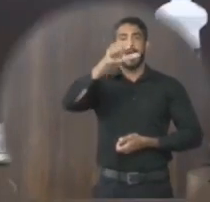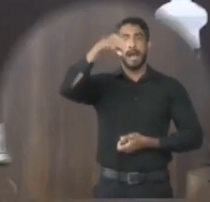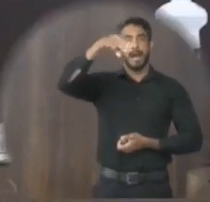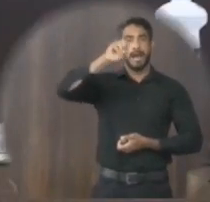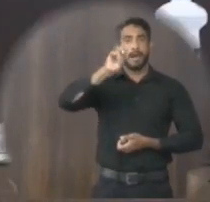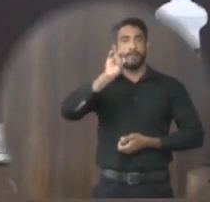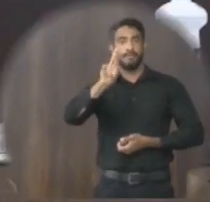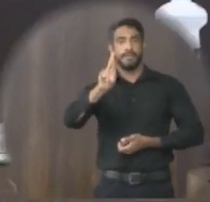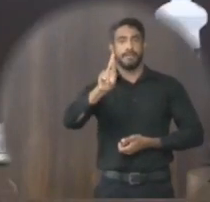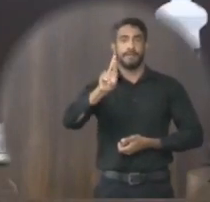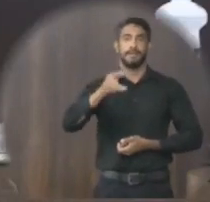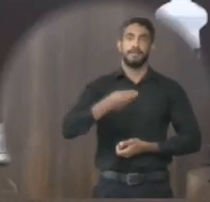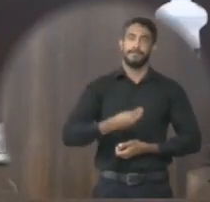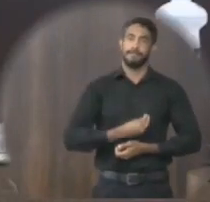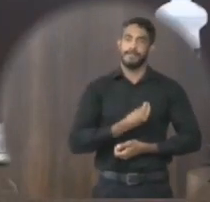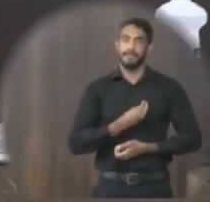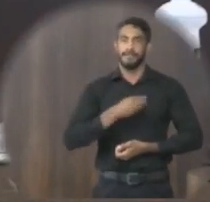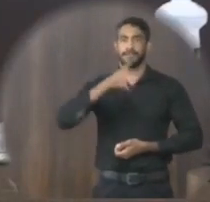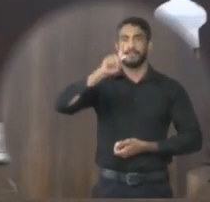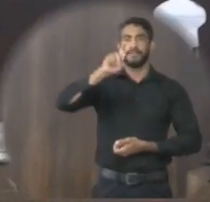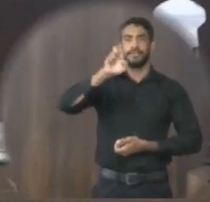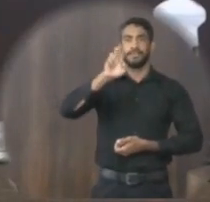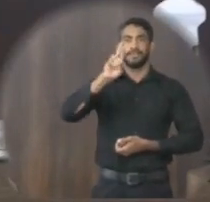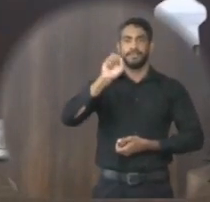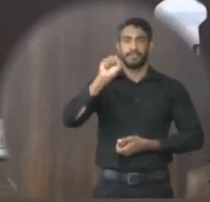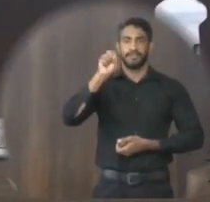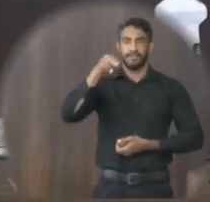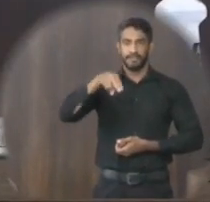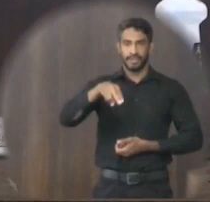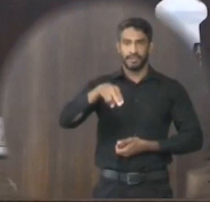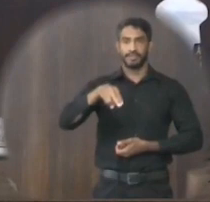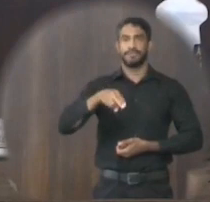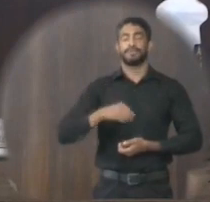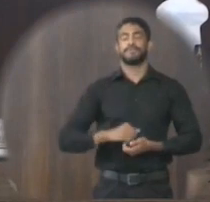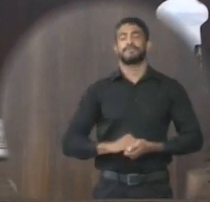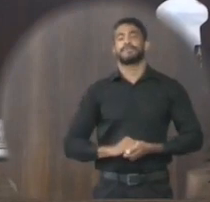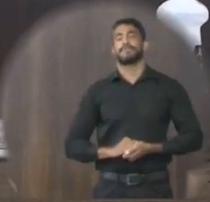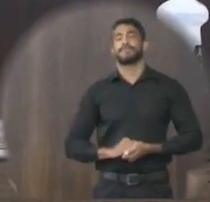Dias Santos, presente Gerson do Espírito Santo de Souza